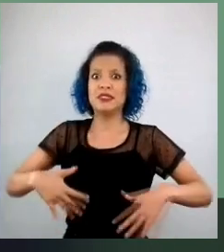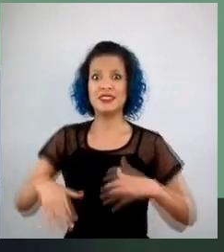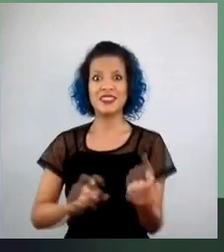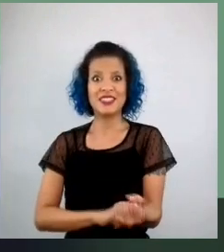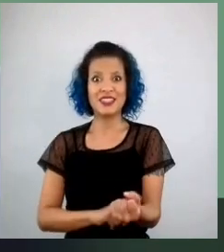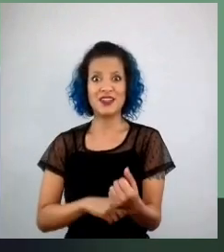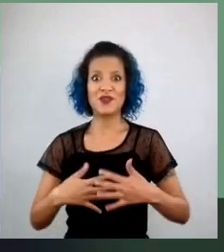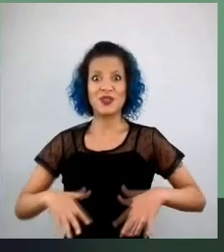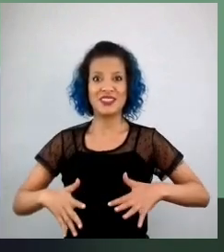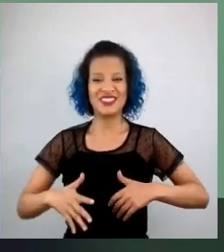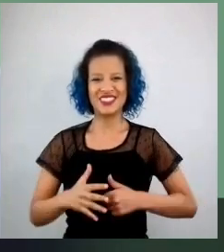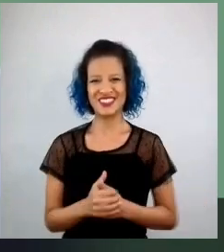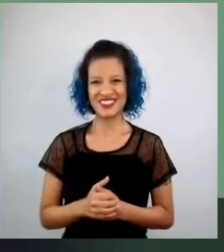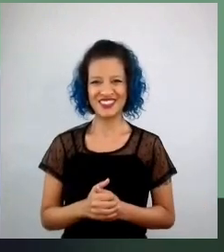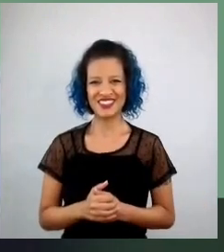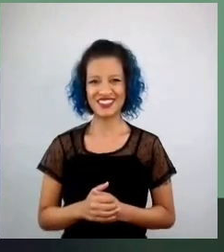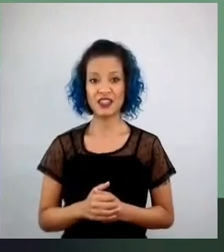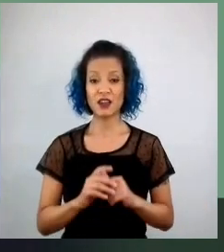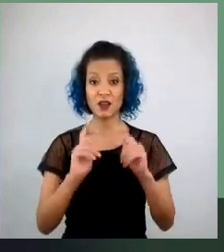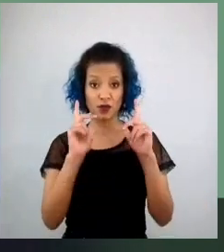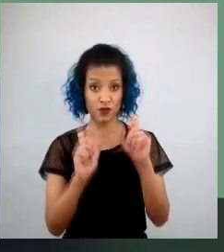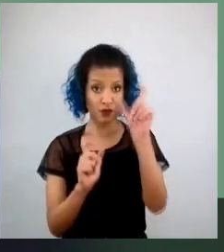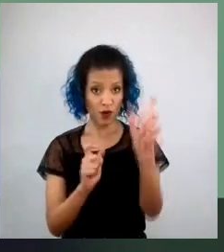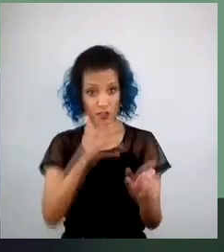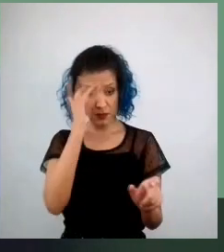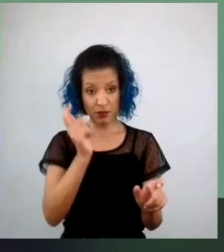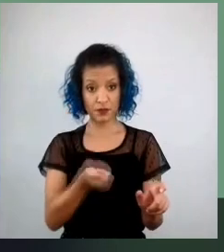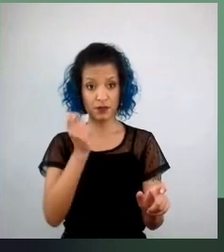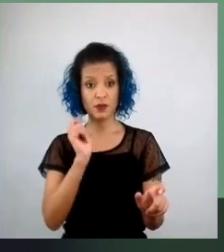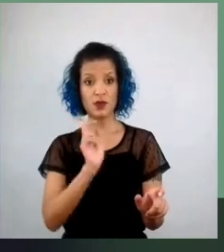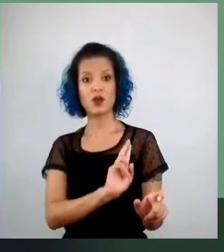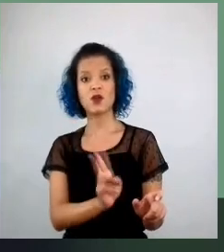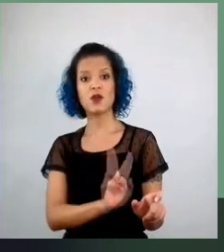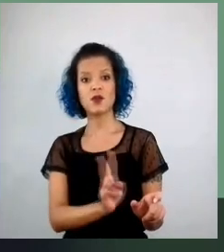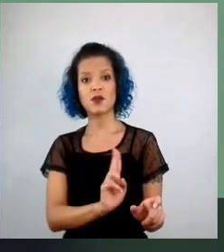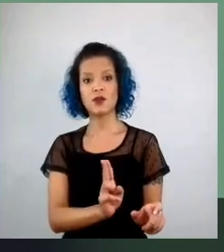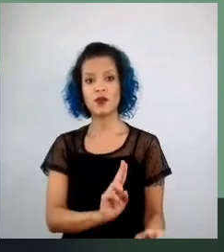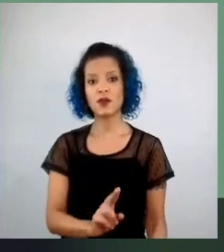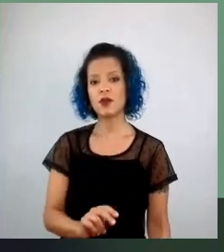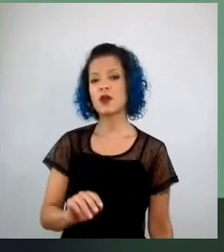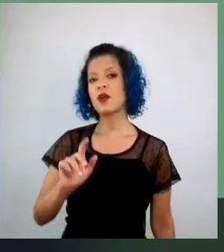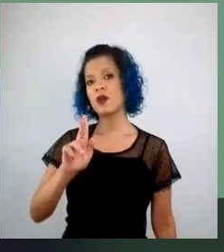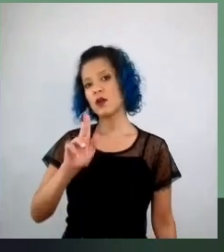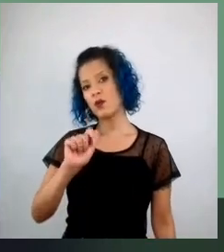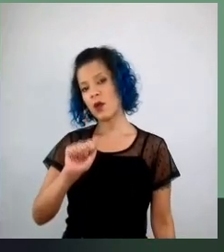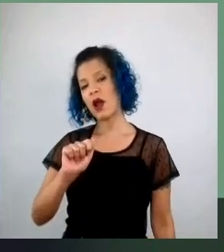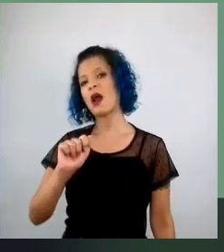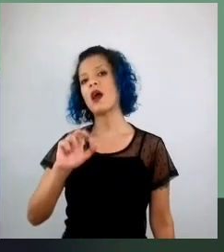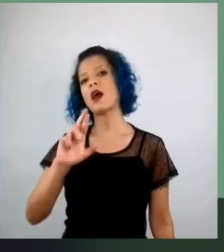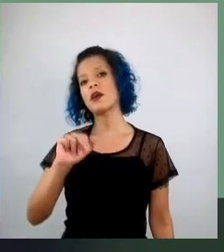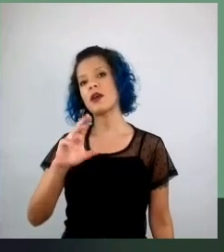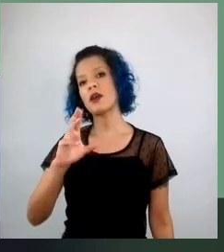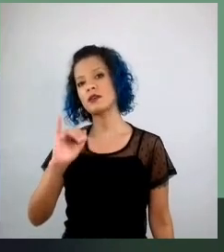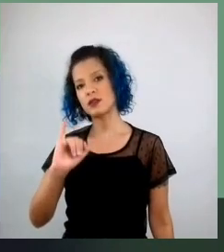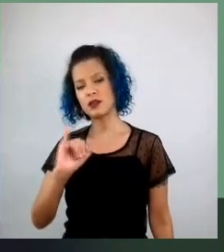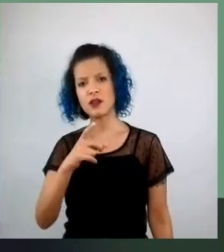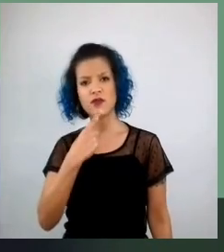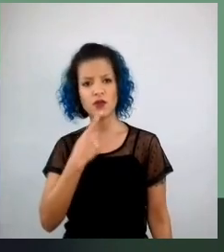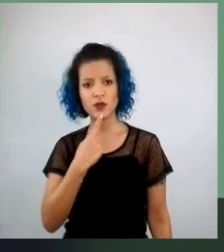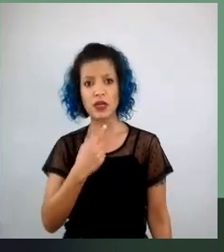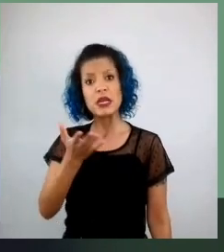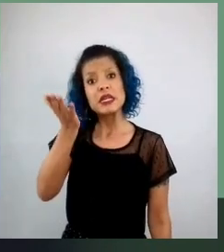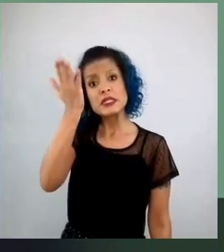e um dos pescadores chamava-se, chama-se, está no livro, Dododo Icuaraci, e ele diz que se sei é porque andei com quem